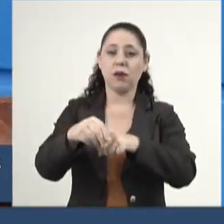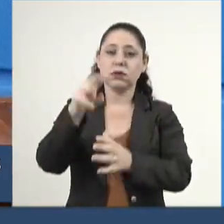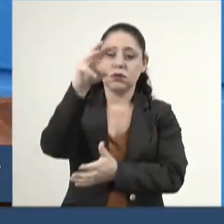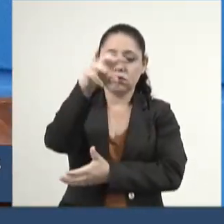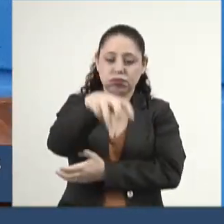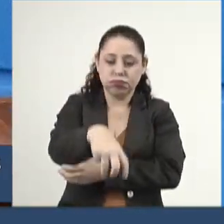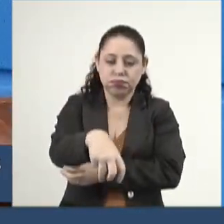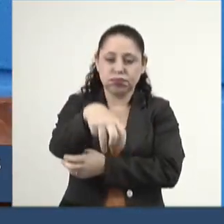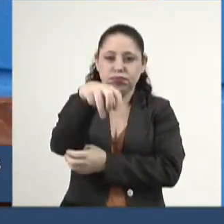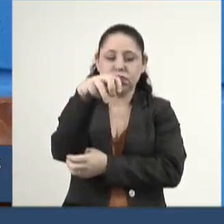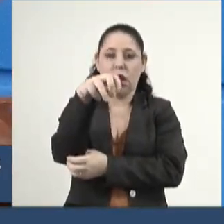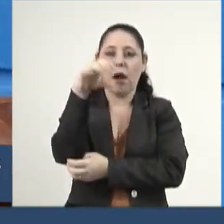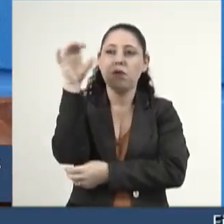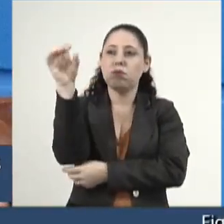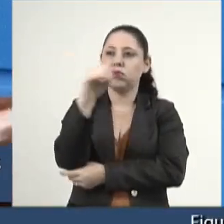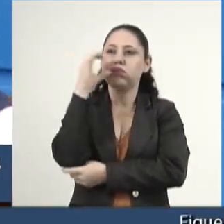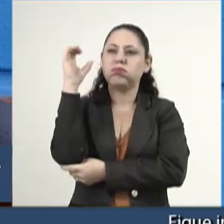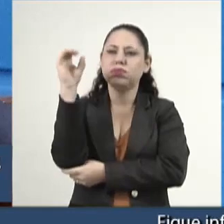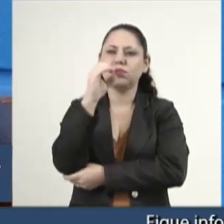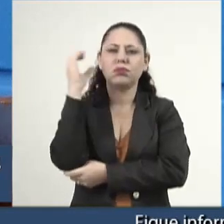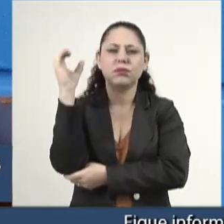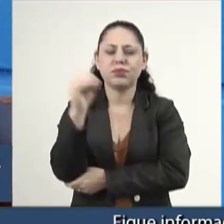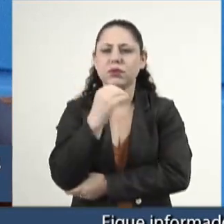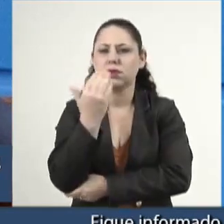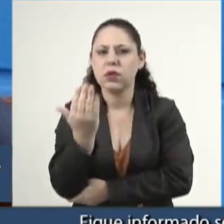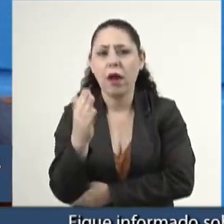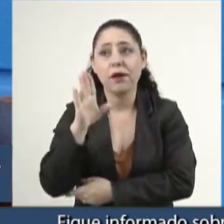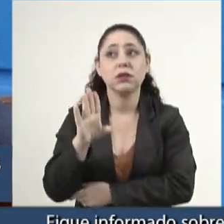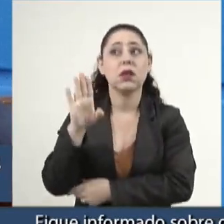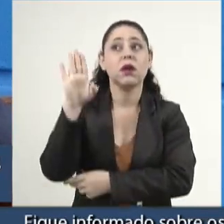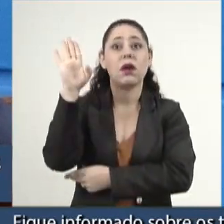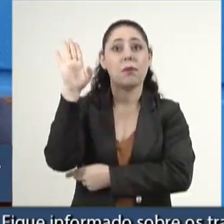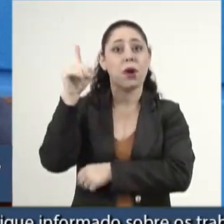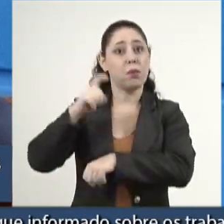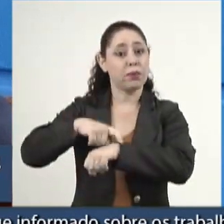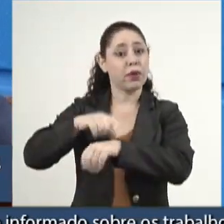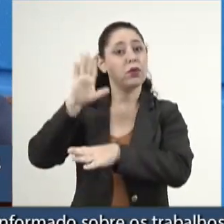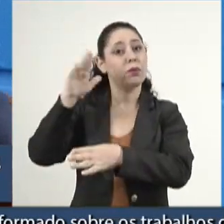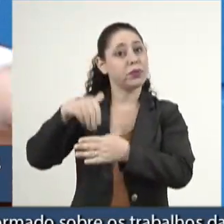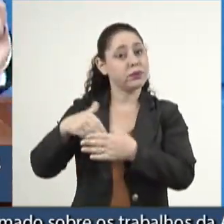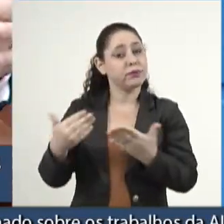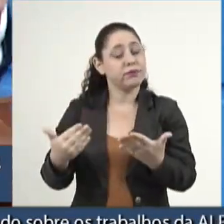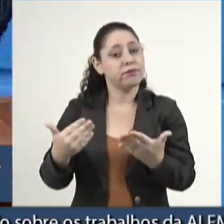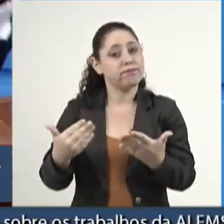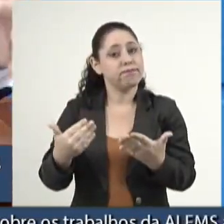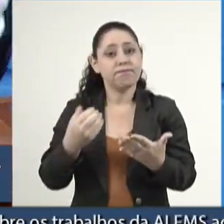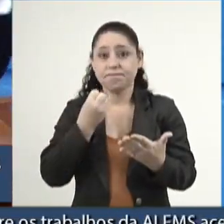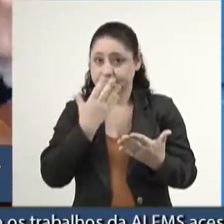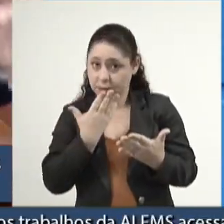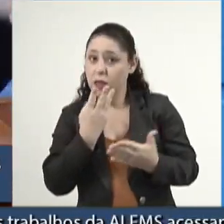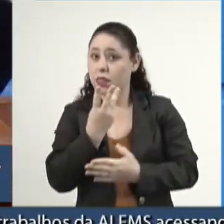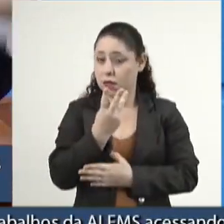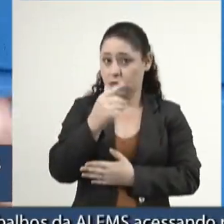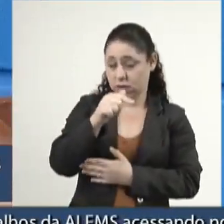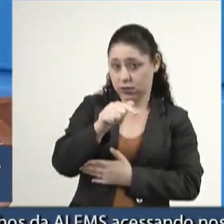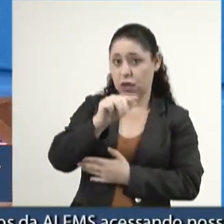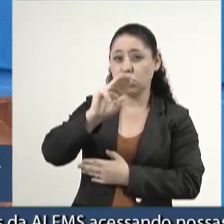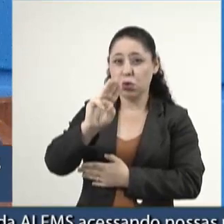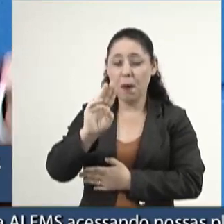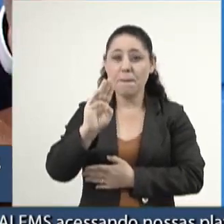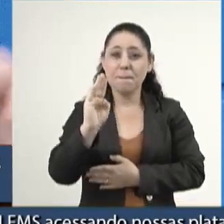deputado distribuindo ambulância, na campanha eleitoral. Não estava bom R$ 37